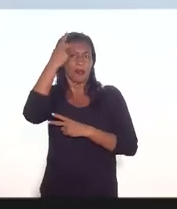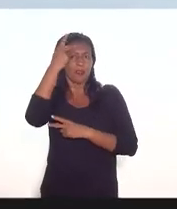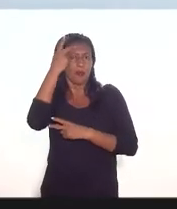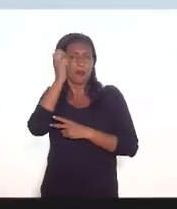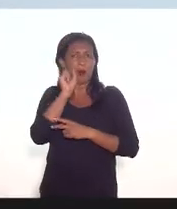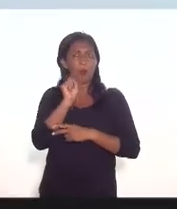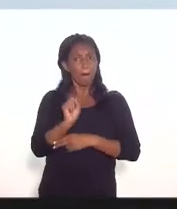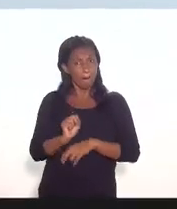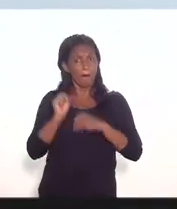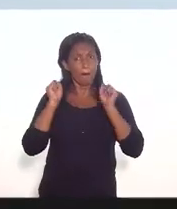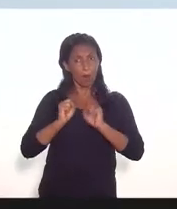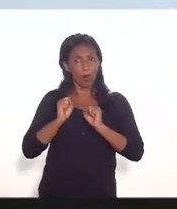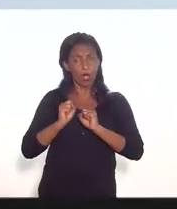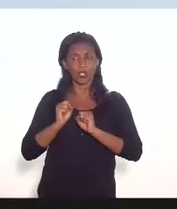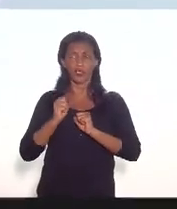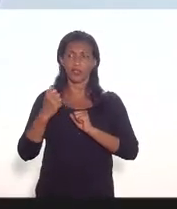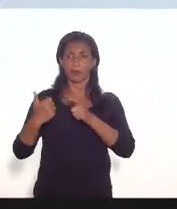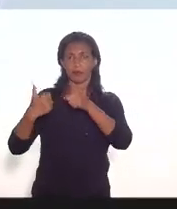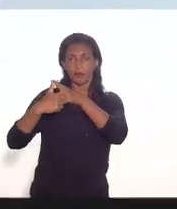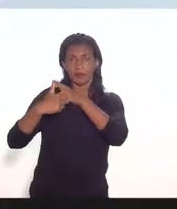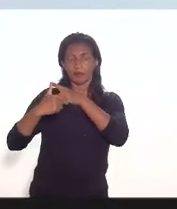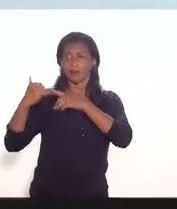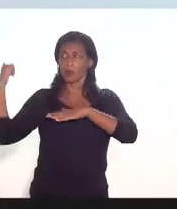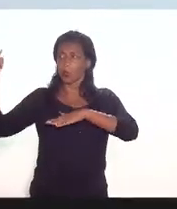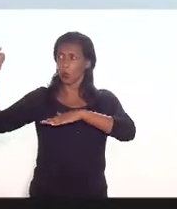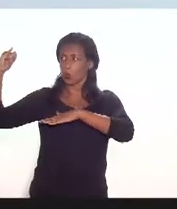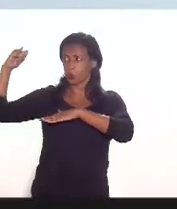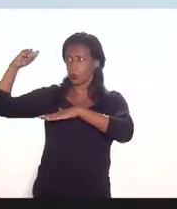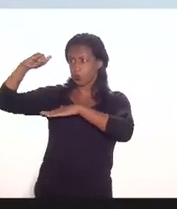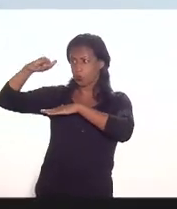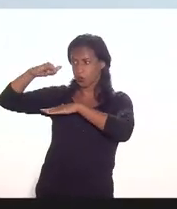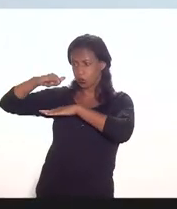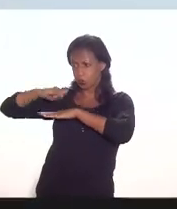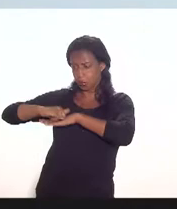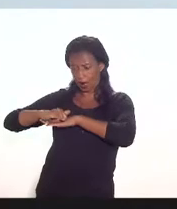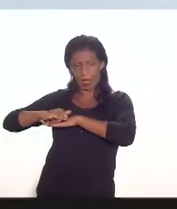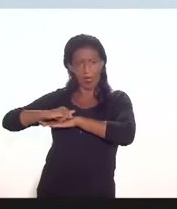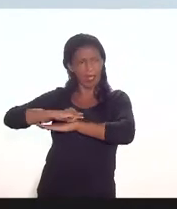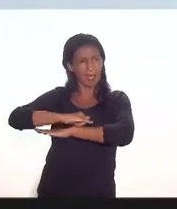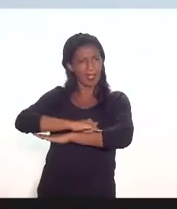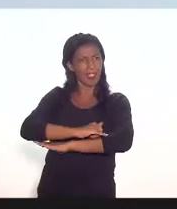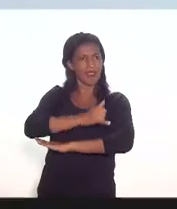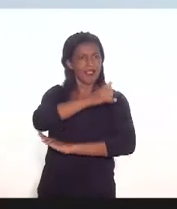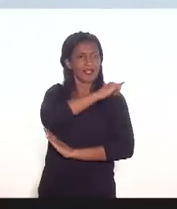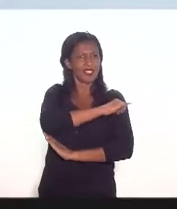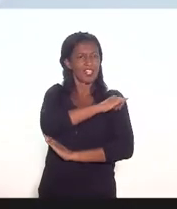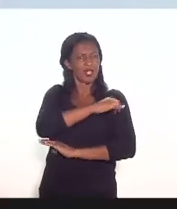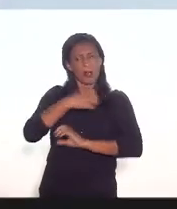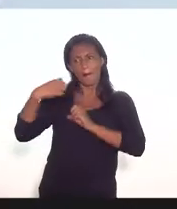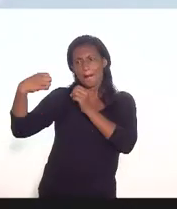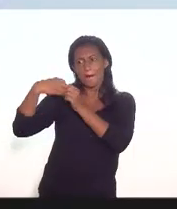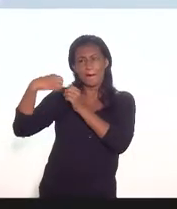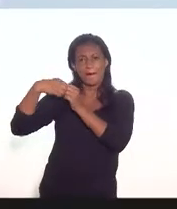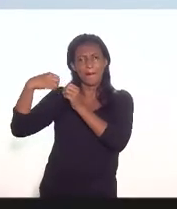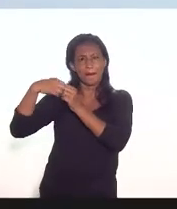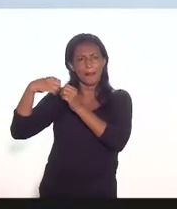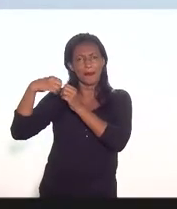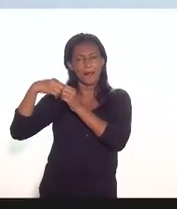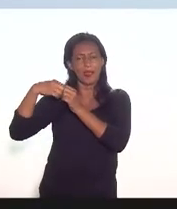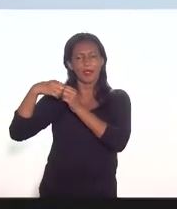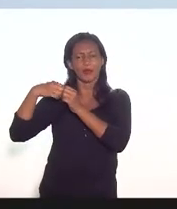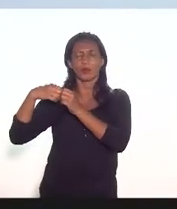de vir até o Rio de Janeiro fazendo mais conexões com nossos aeroportos mais próximos dessas divisas trazendo